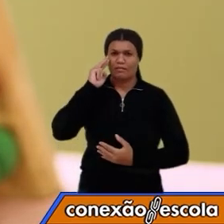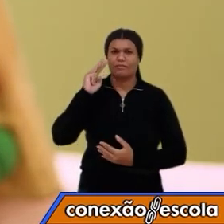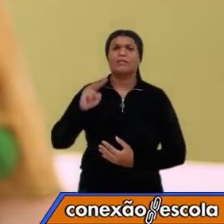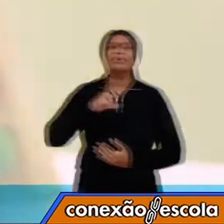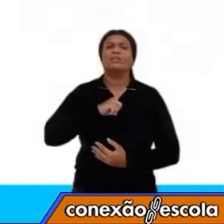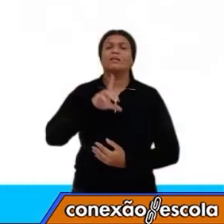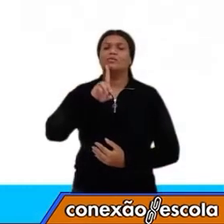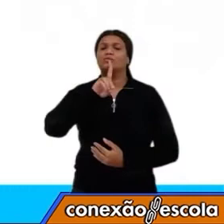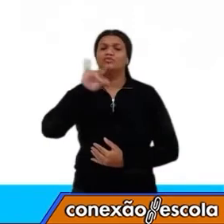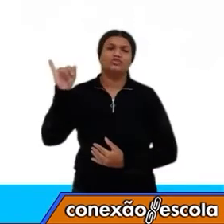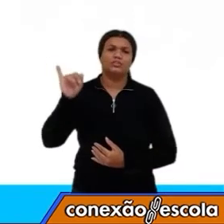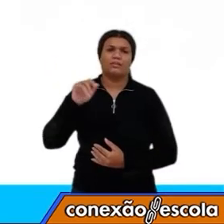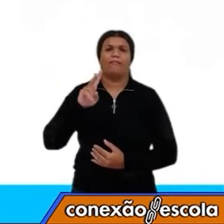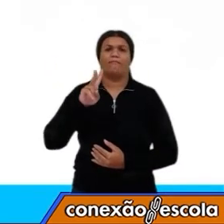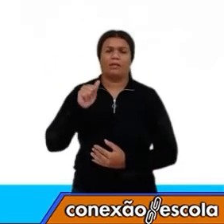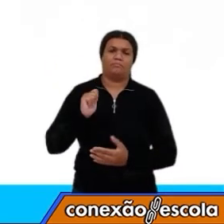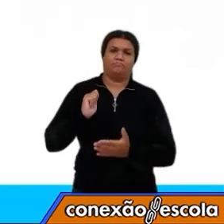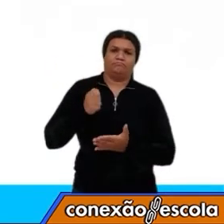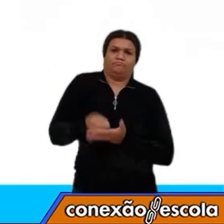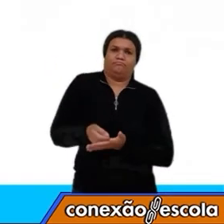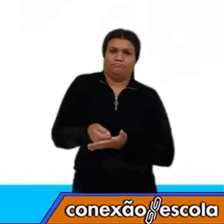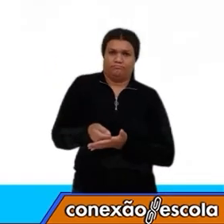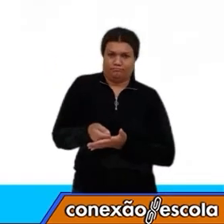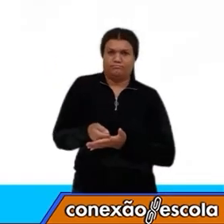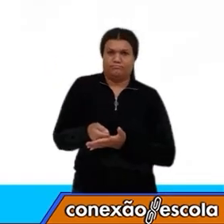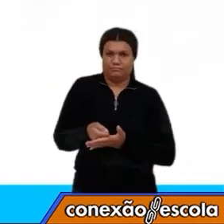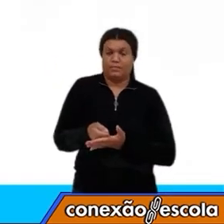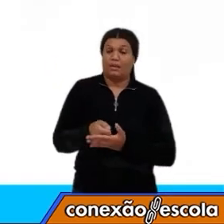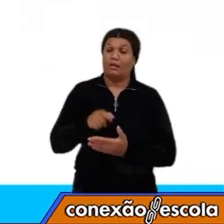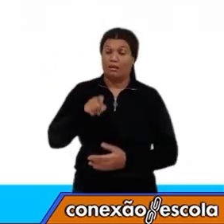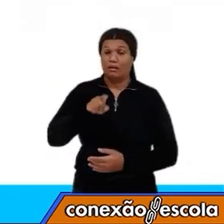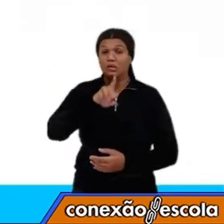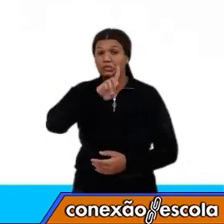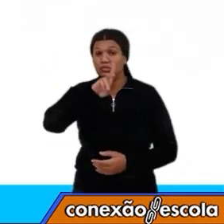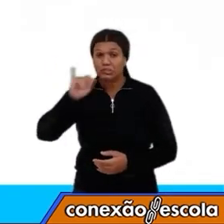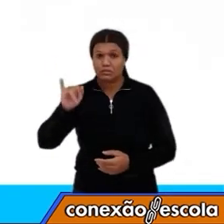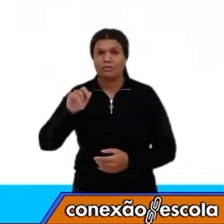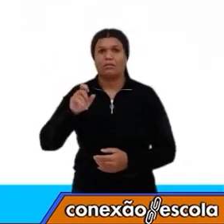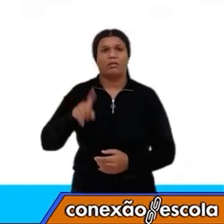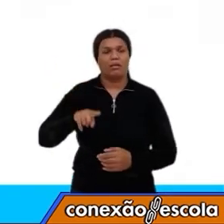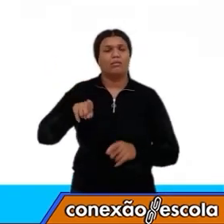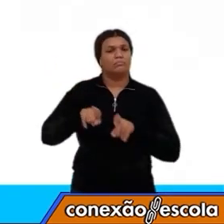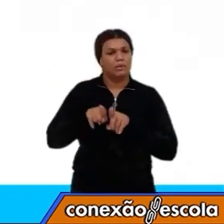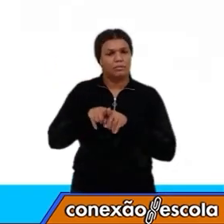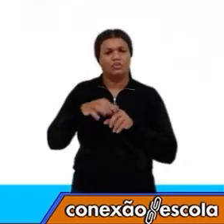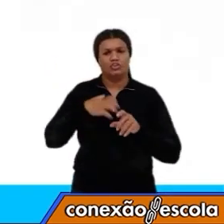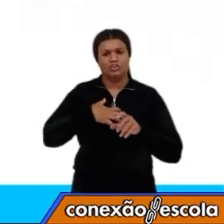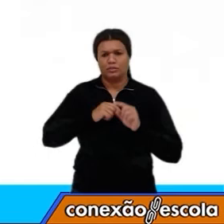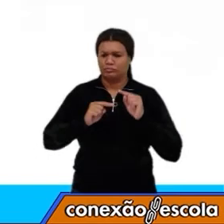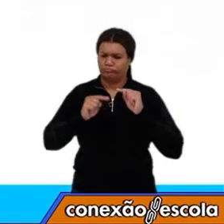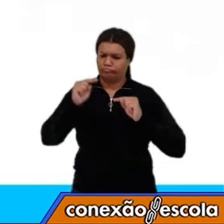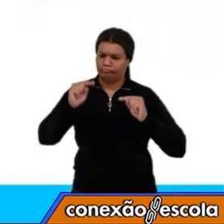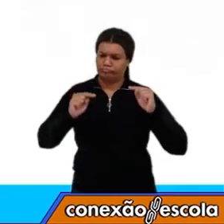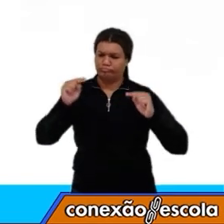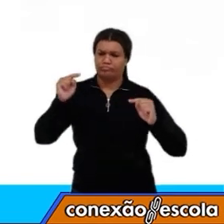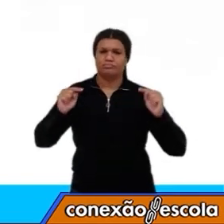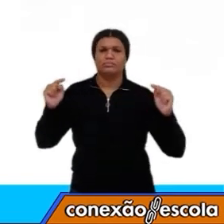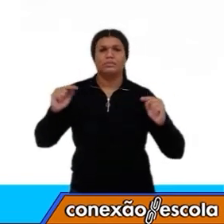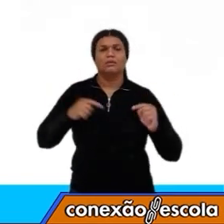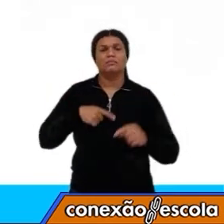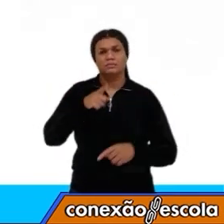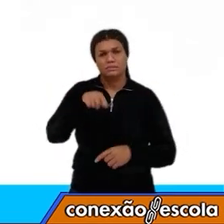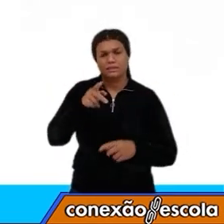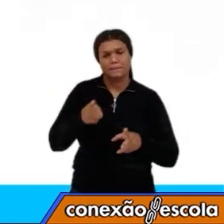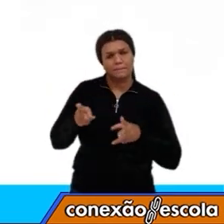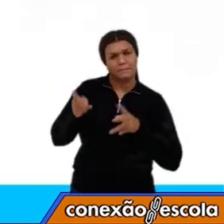vencimento. As datas também são formas de medir. E aí, eu quero que você perceba,